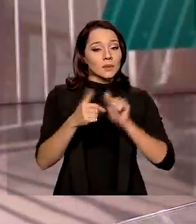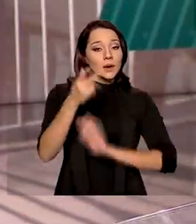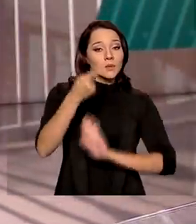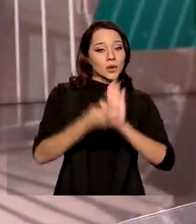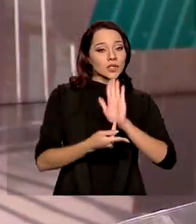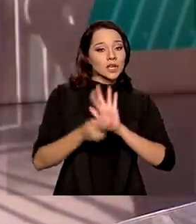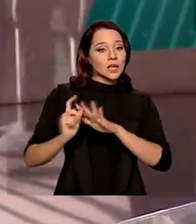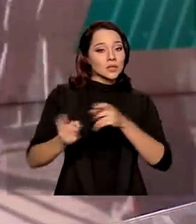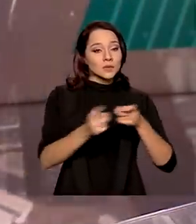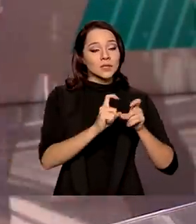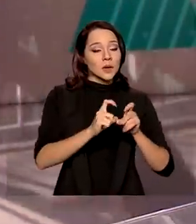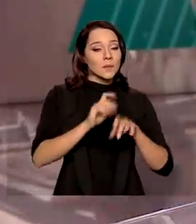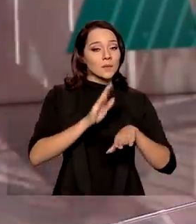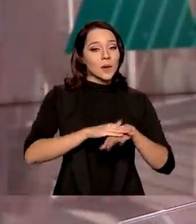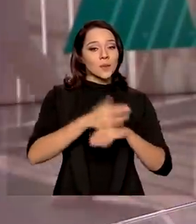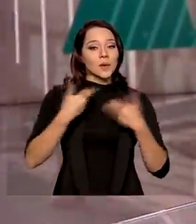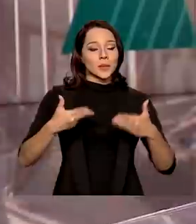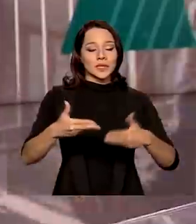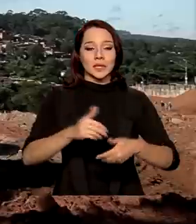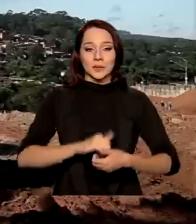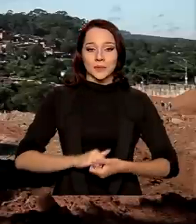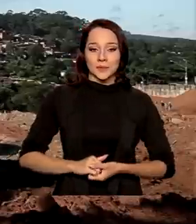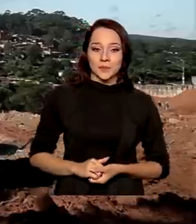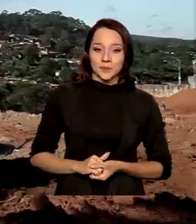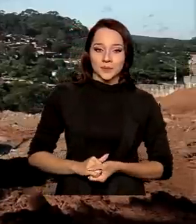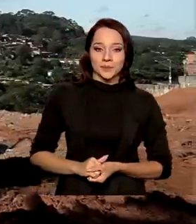em projetos administrados pelo Ministério.